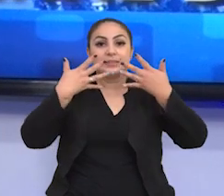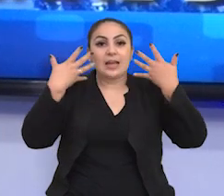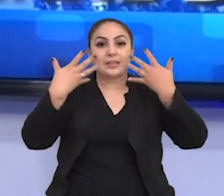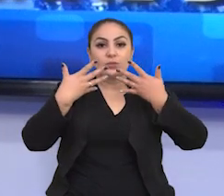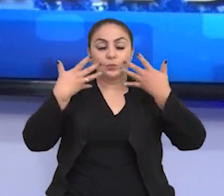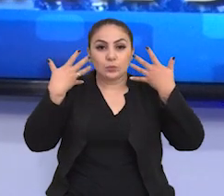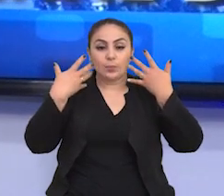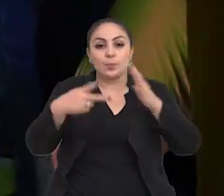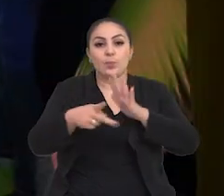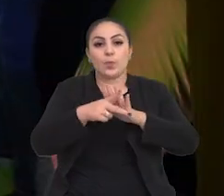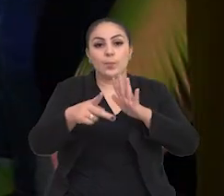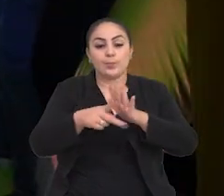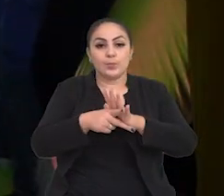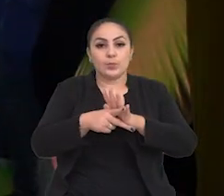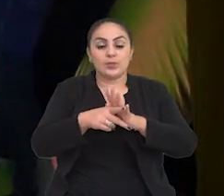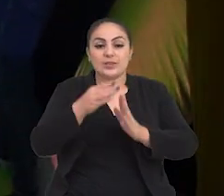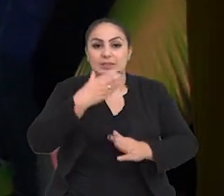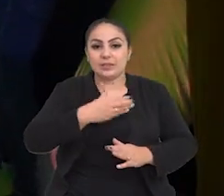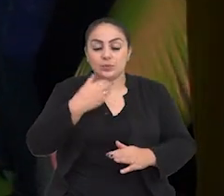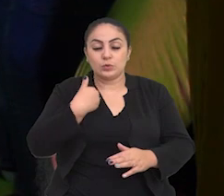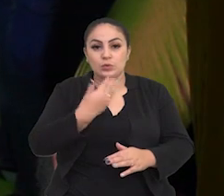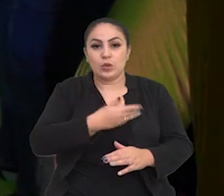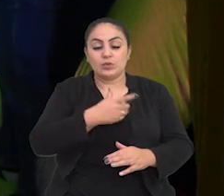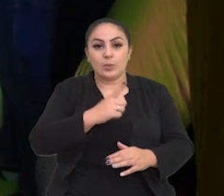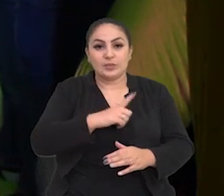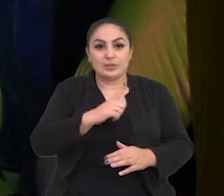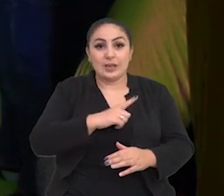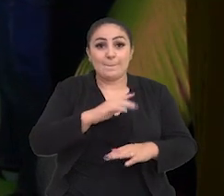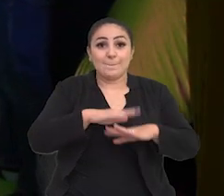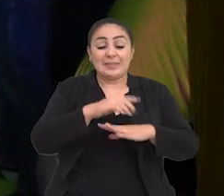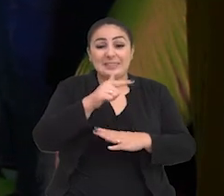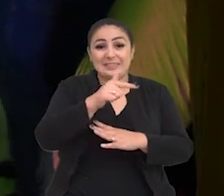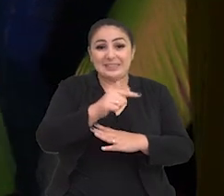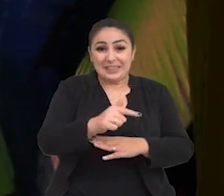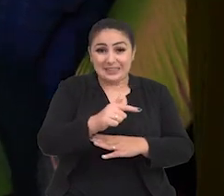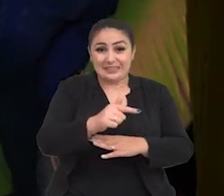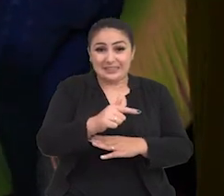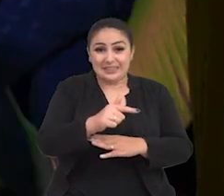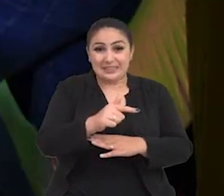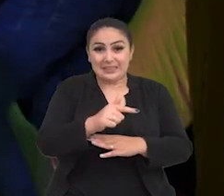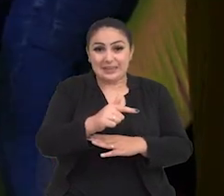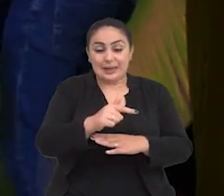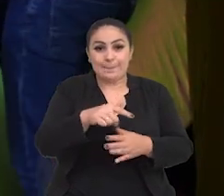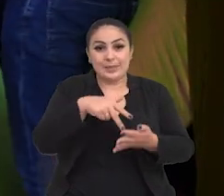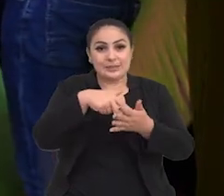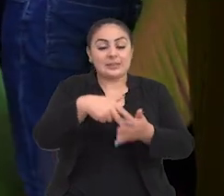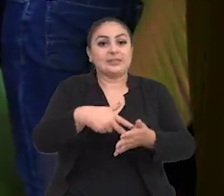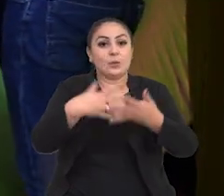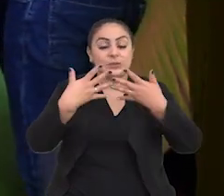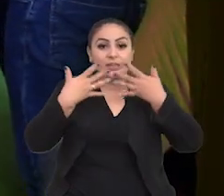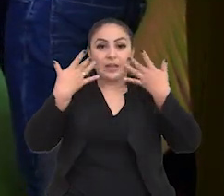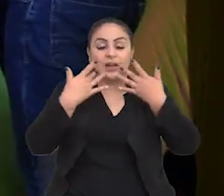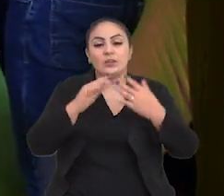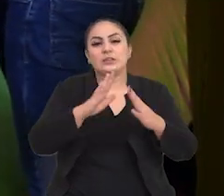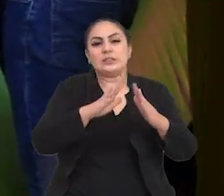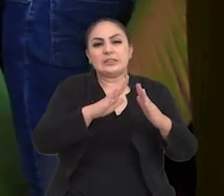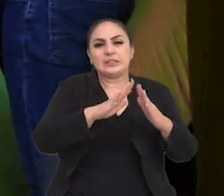em dezembro. Nós vamos estar em cartaz com mais de sete espetáculos. Dentre eles,